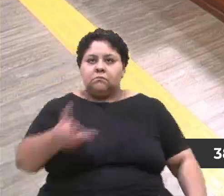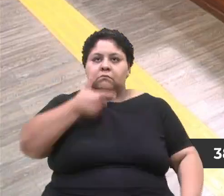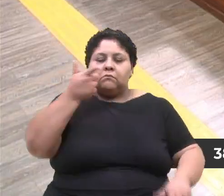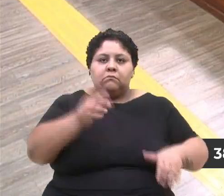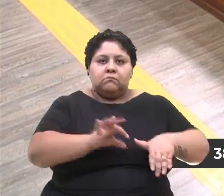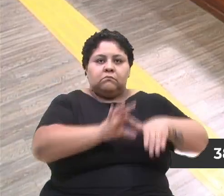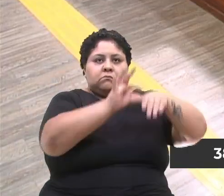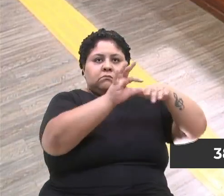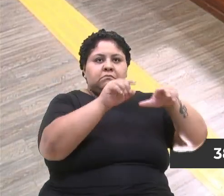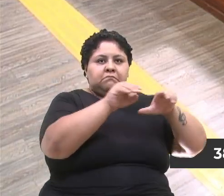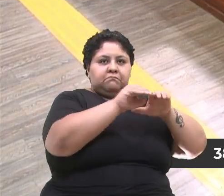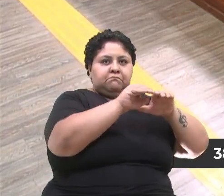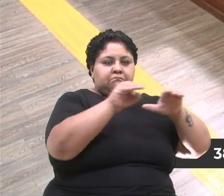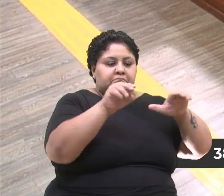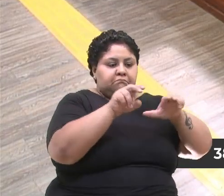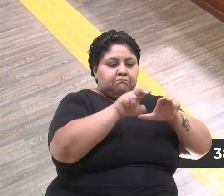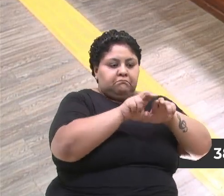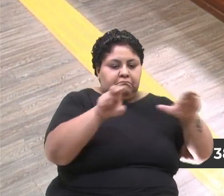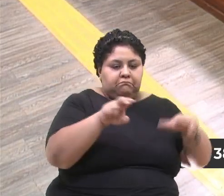A cada do PT,